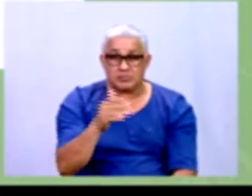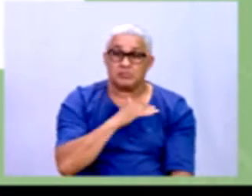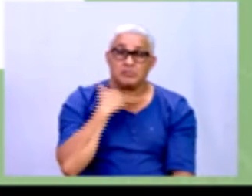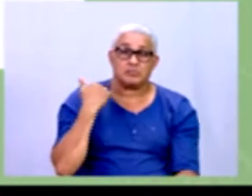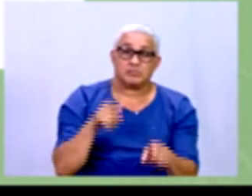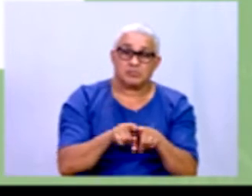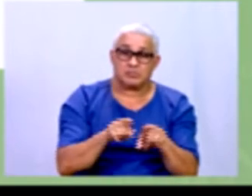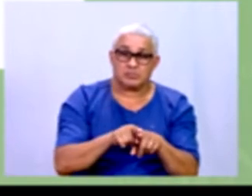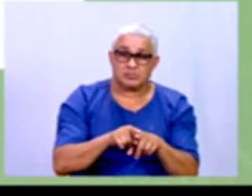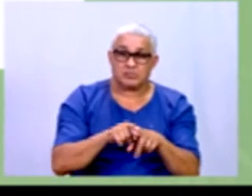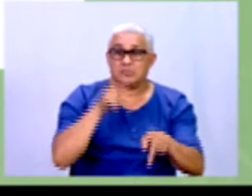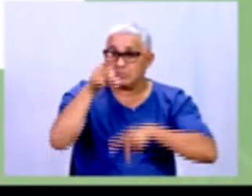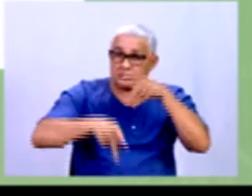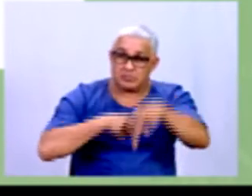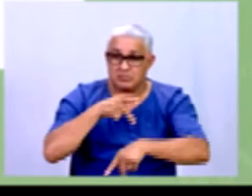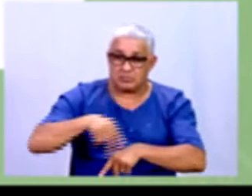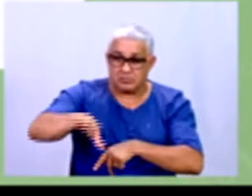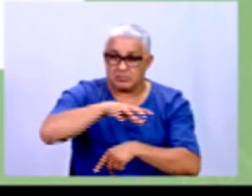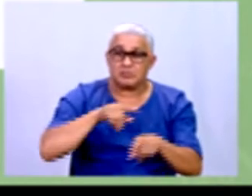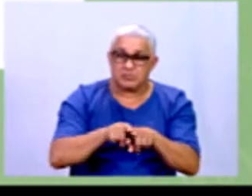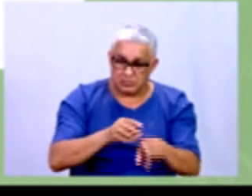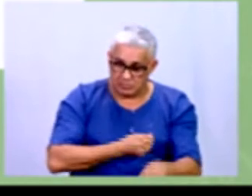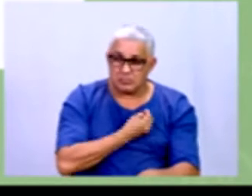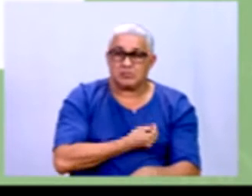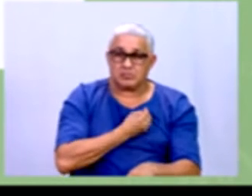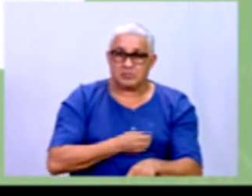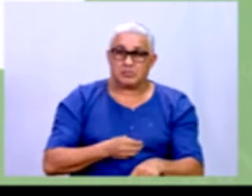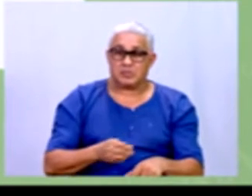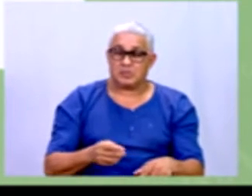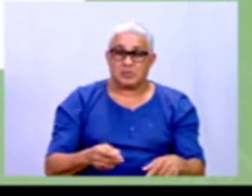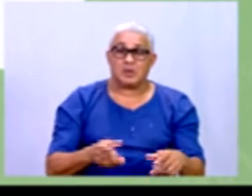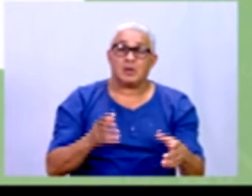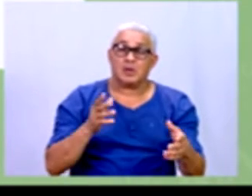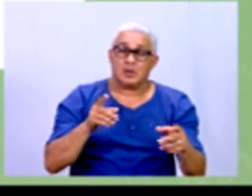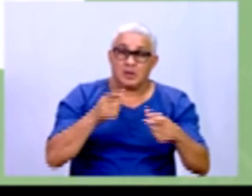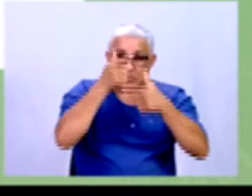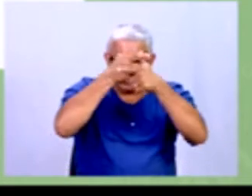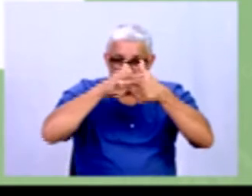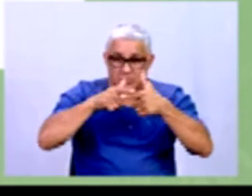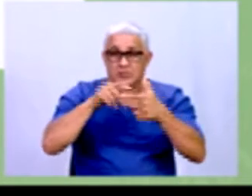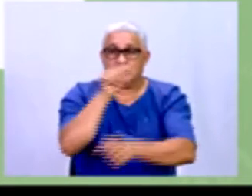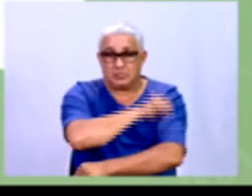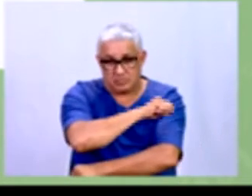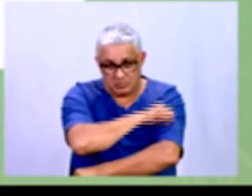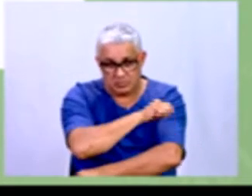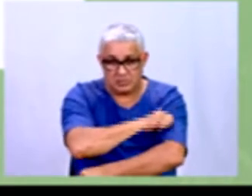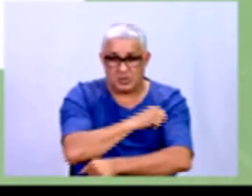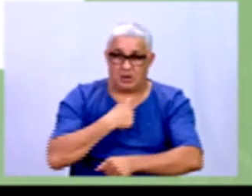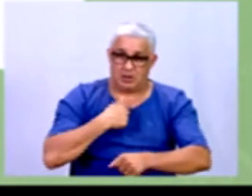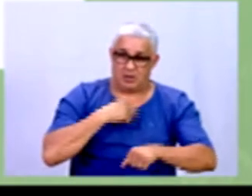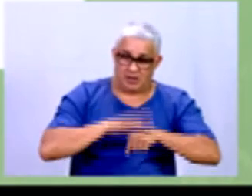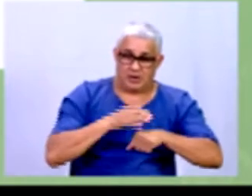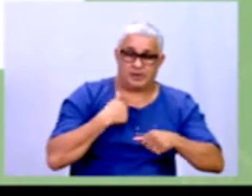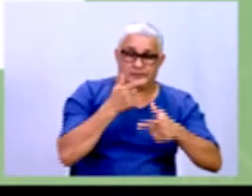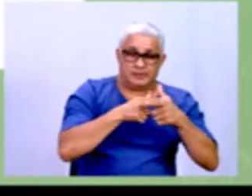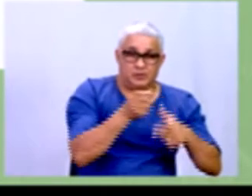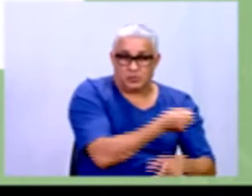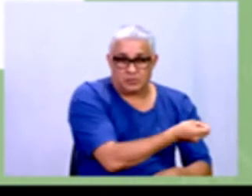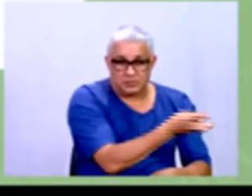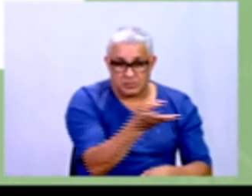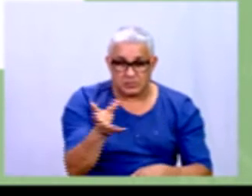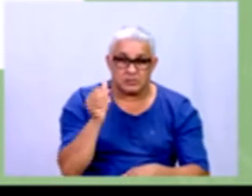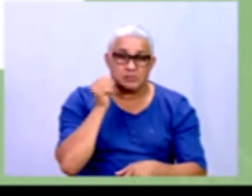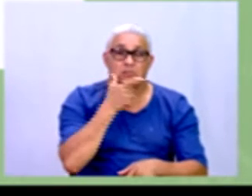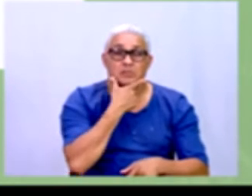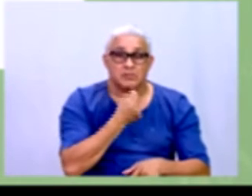aqui população local eu também estou falando das pessoas. Por isso que eu acabei de falar que essa divisão que a gente fez dos alunos que eu dividi a quantidade do gênero